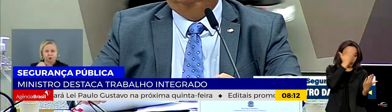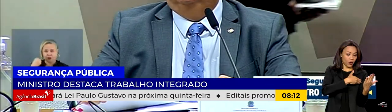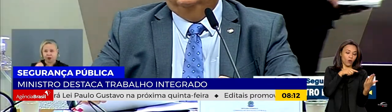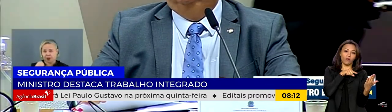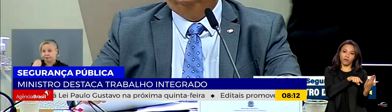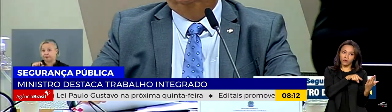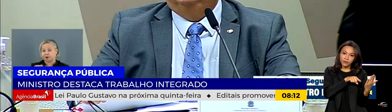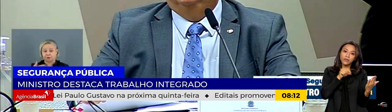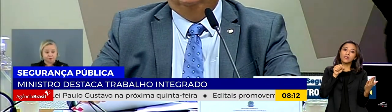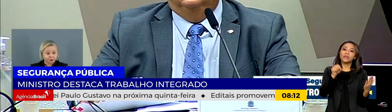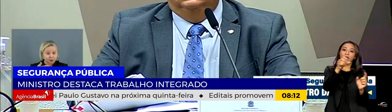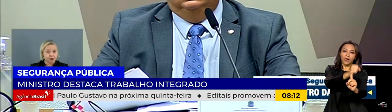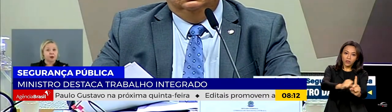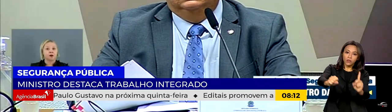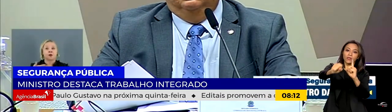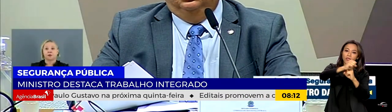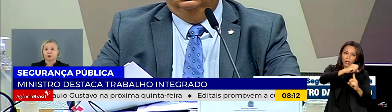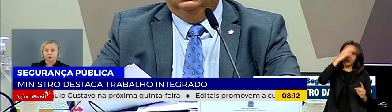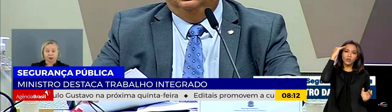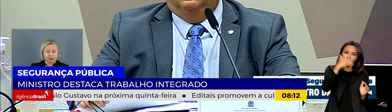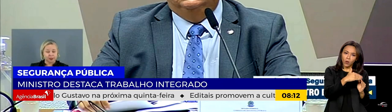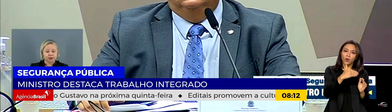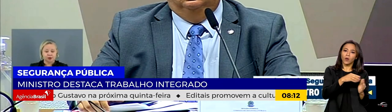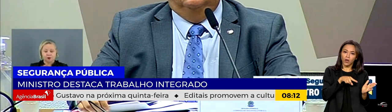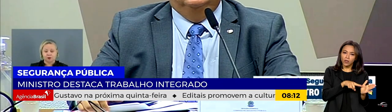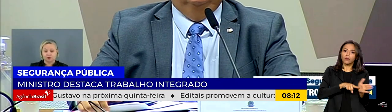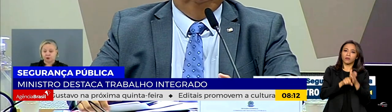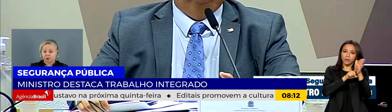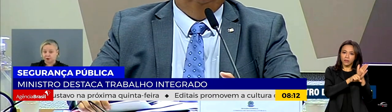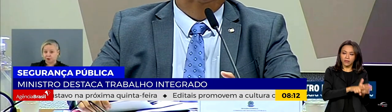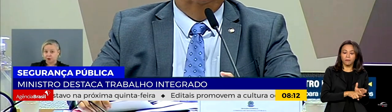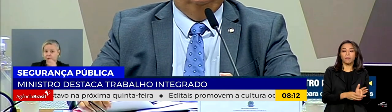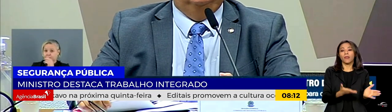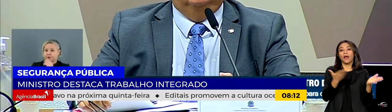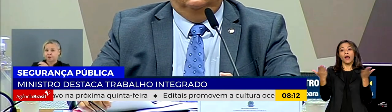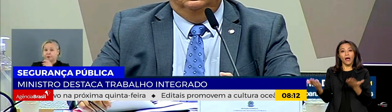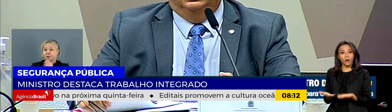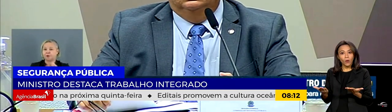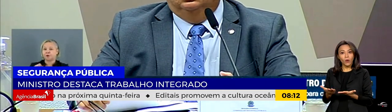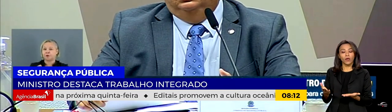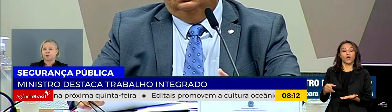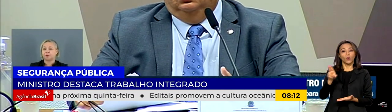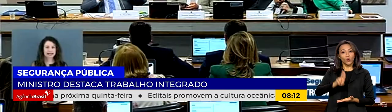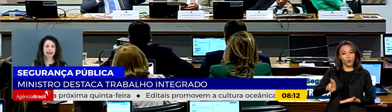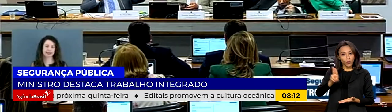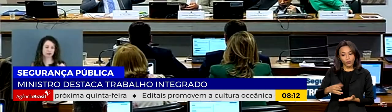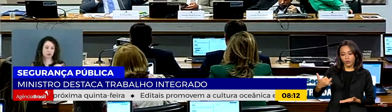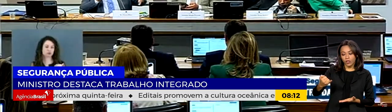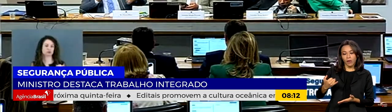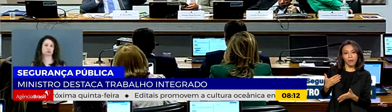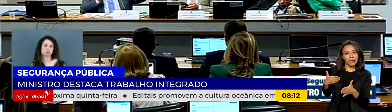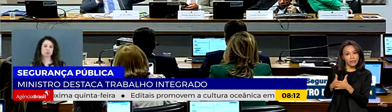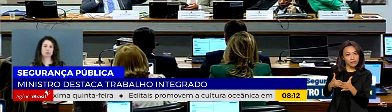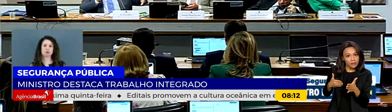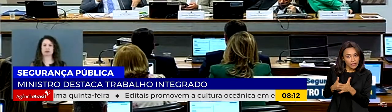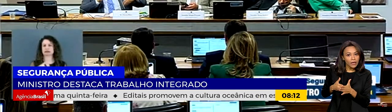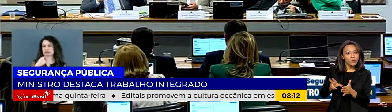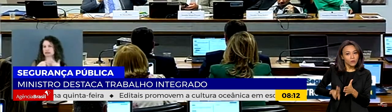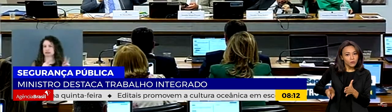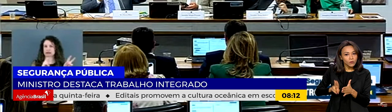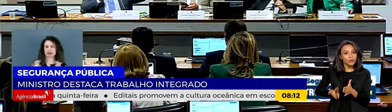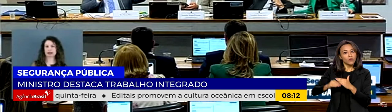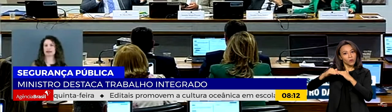concordância da sociedade com o levantamento. Já o número de armas de uso restrito ficou abaixo do